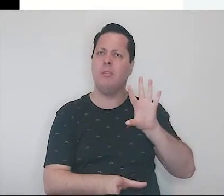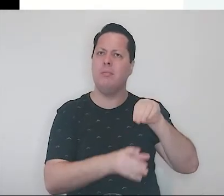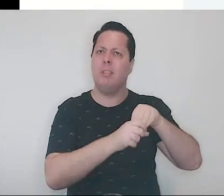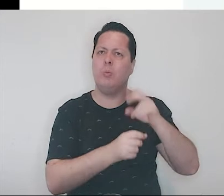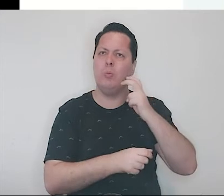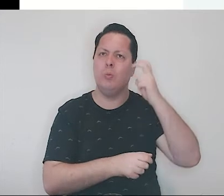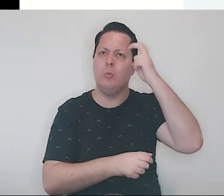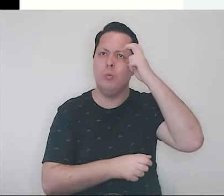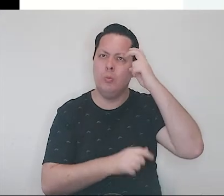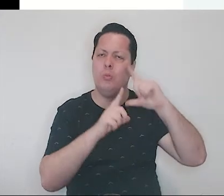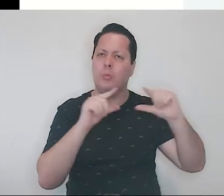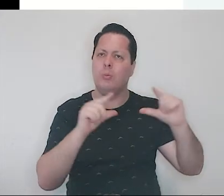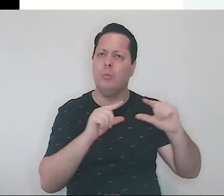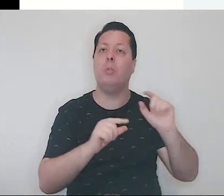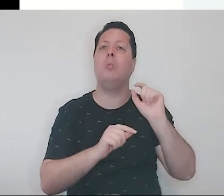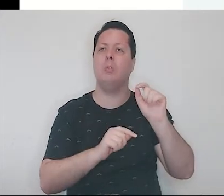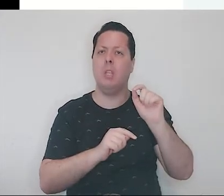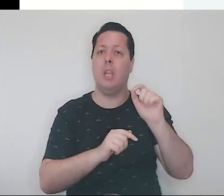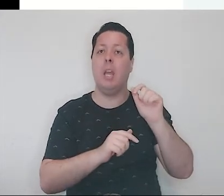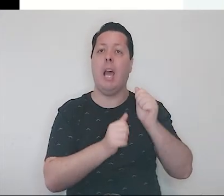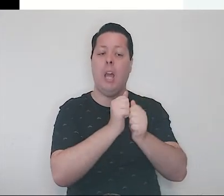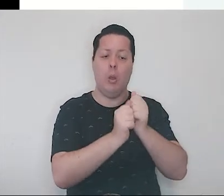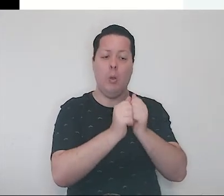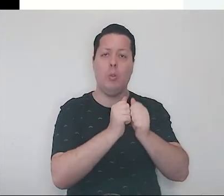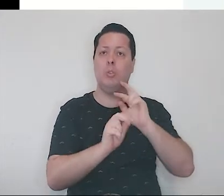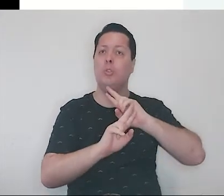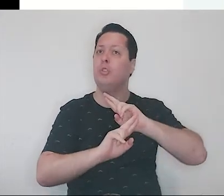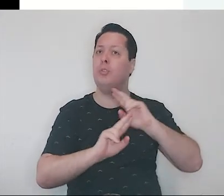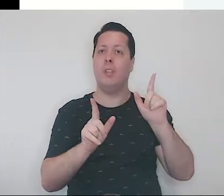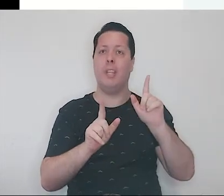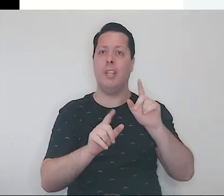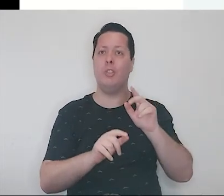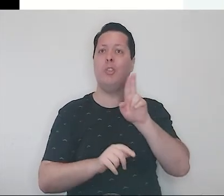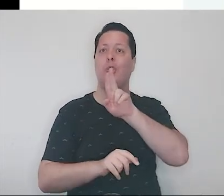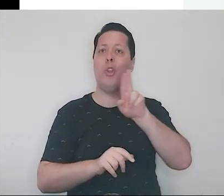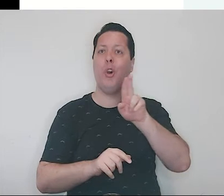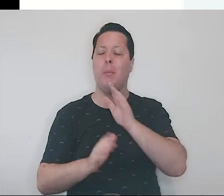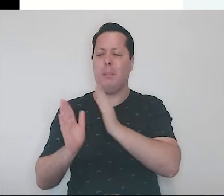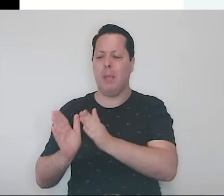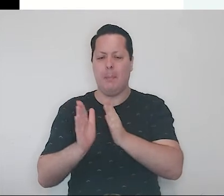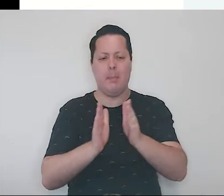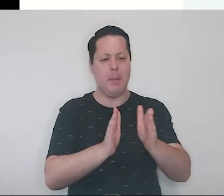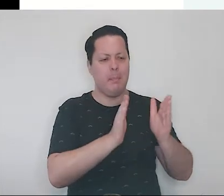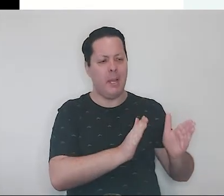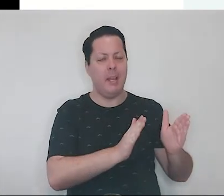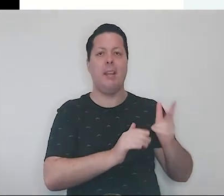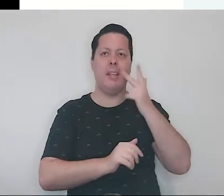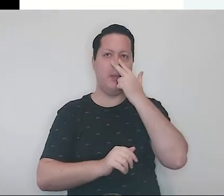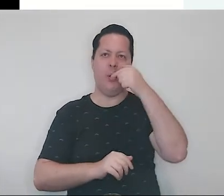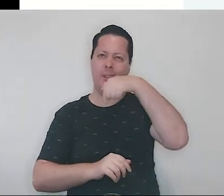Japão, arroz muda de nome, como no Brasil, que as terneiros se tornam